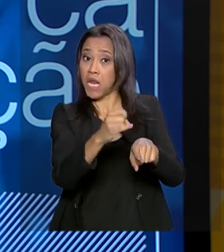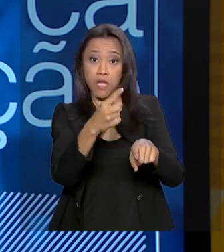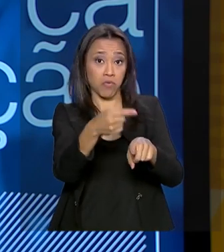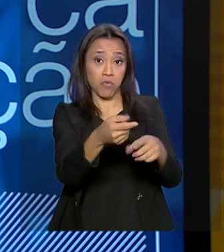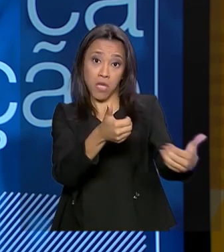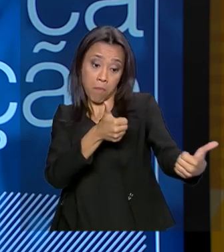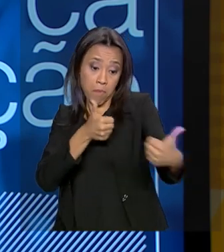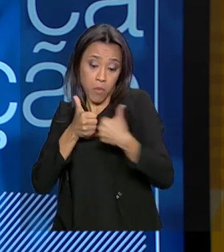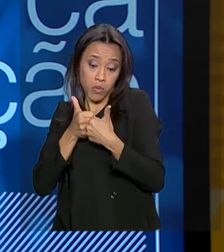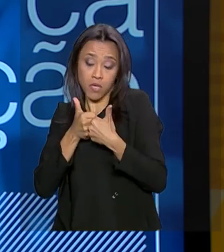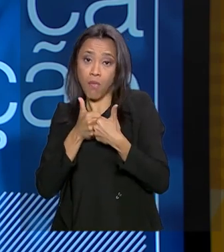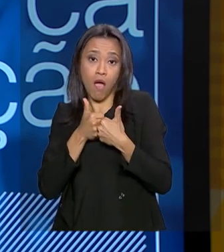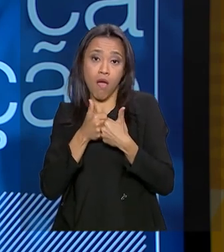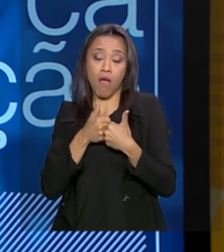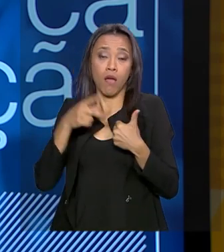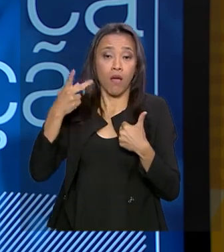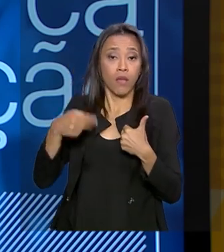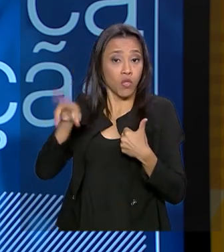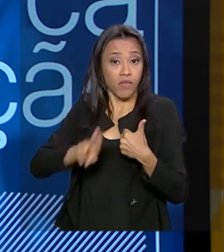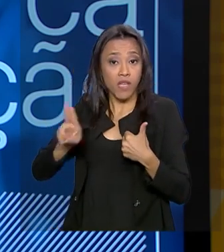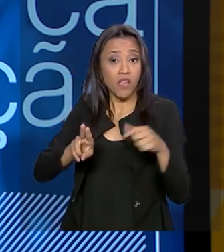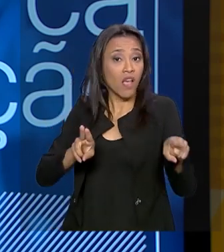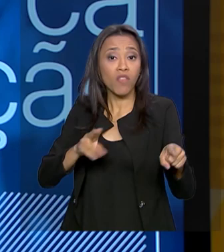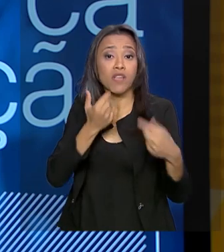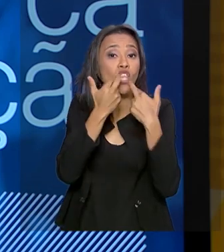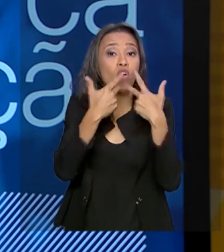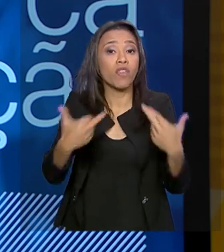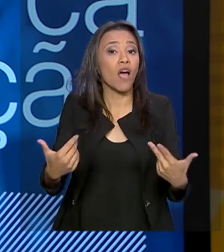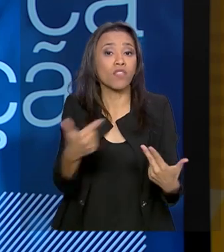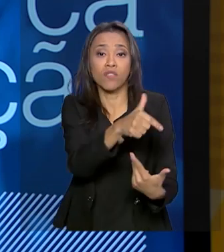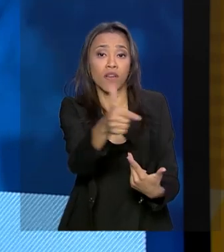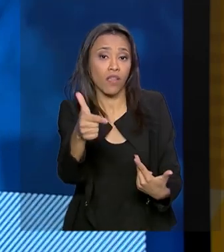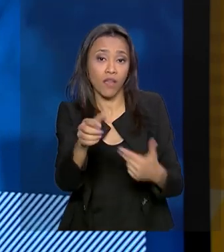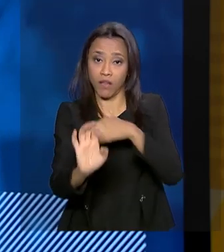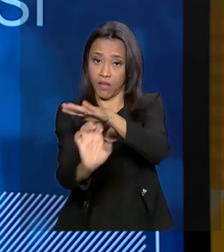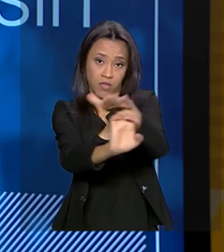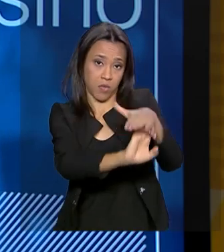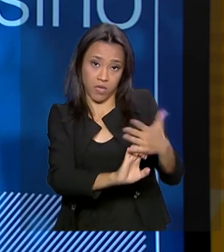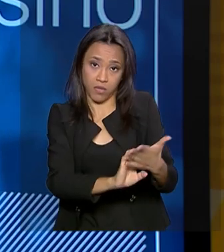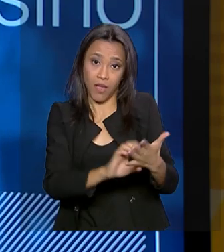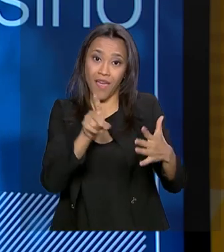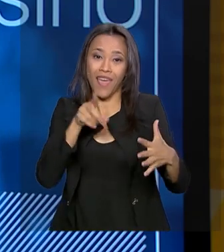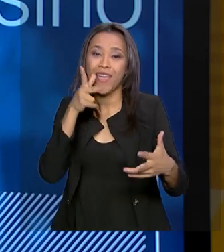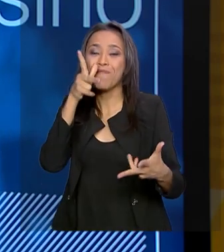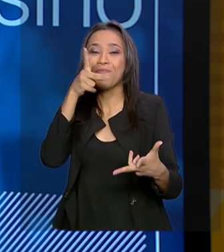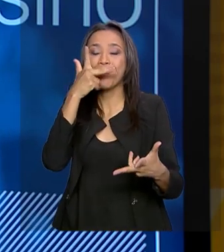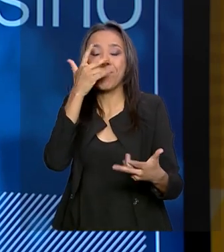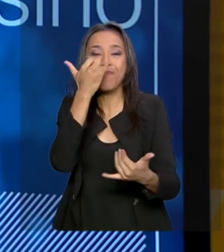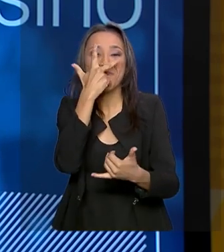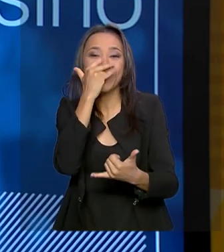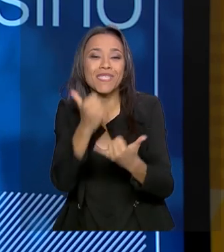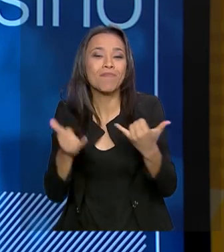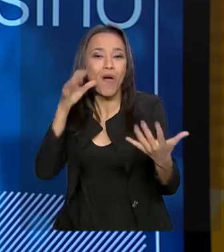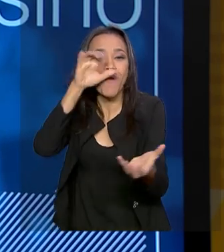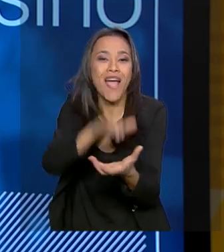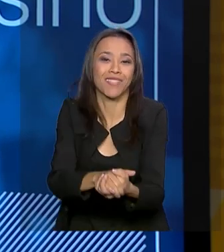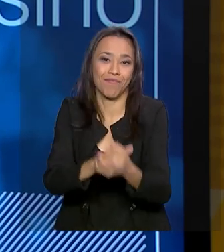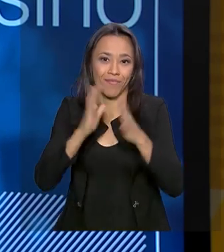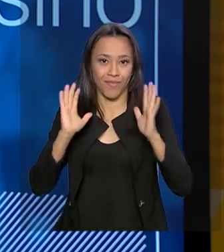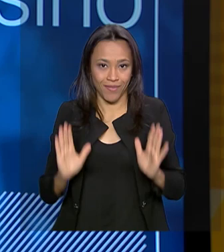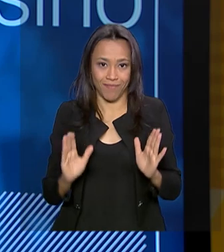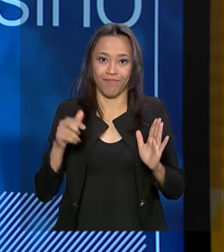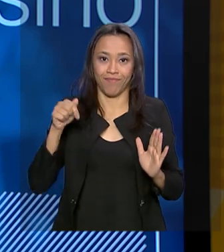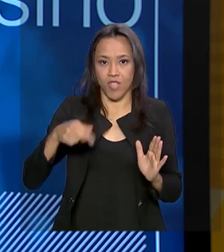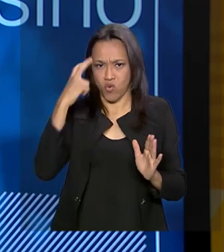ela jamais se tornará uma empresa inovadora, uma empresa disruptiva. O que a gente está fazendo é um casamento entre o capital humano